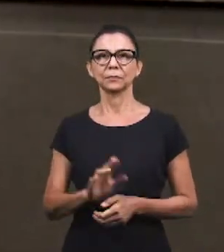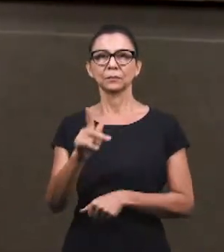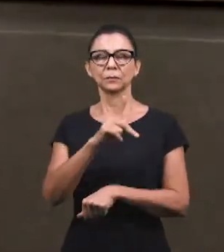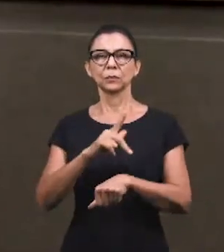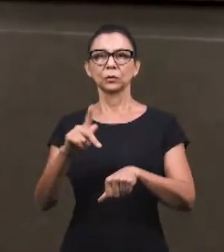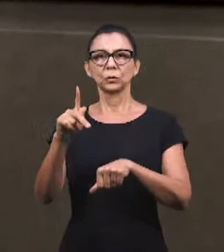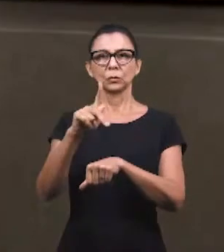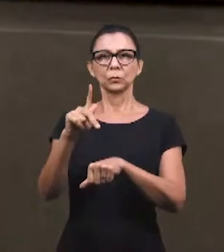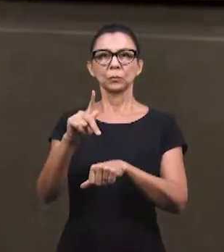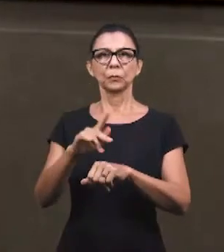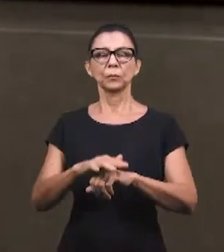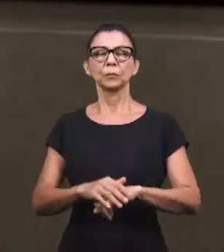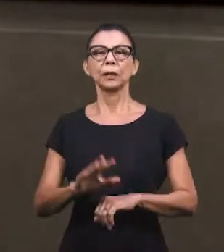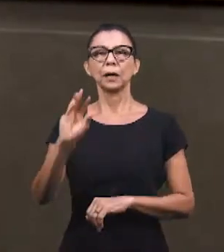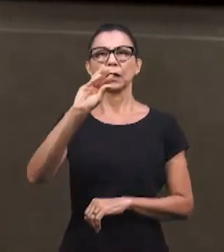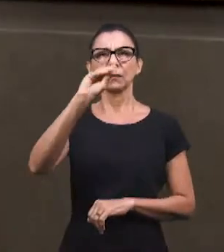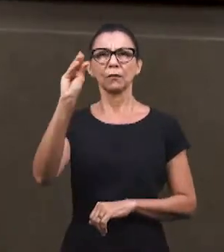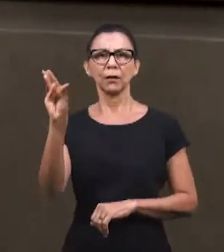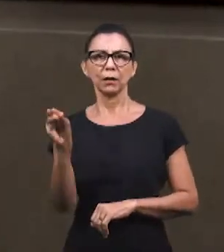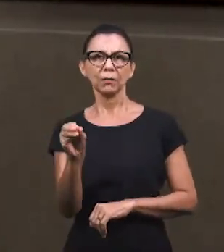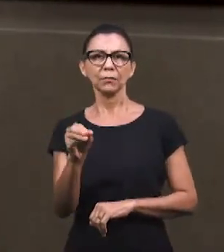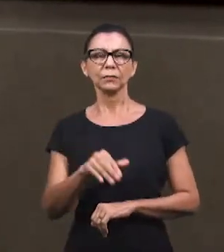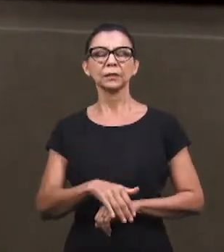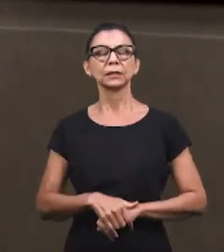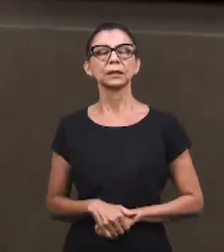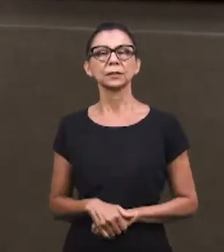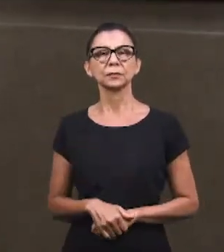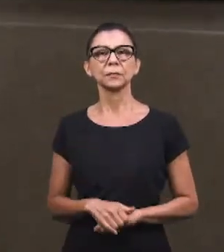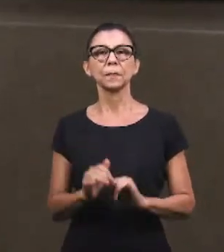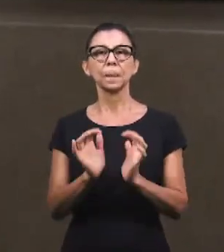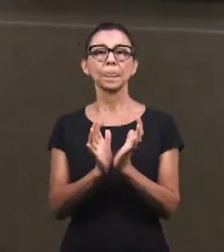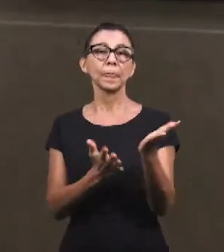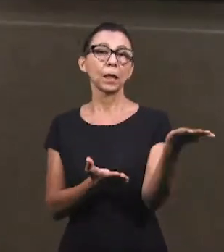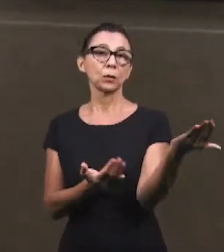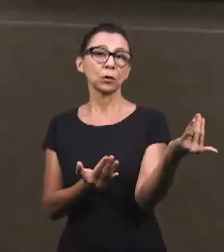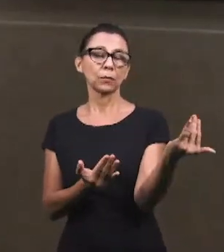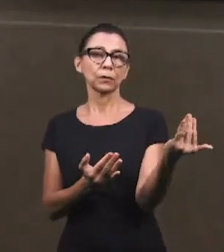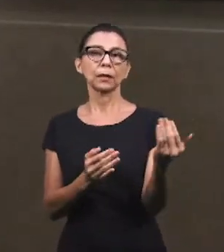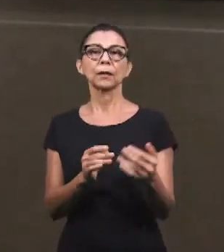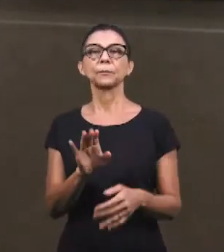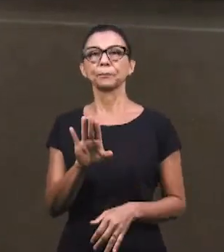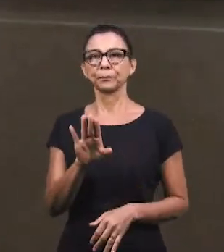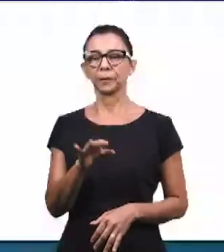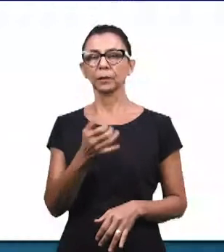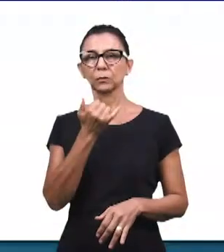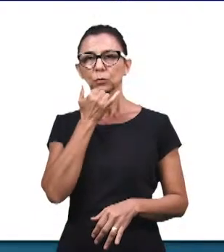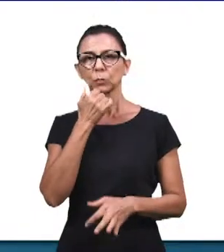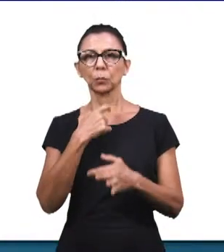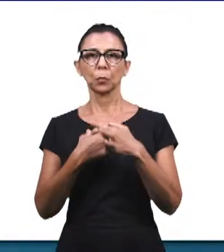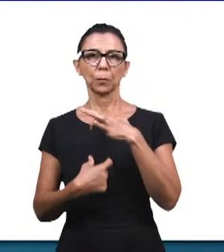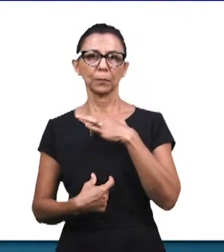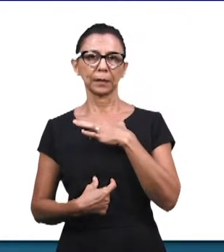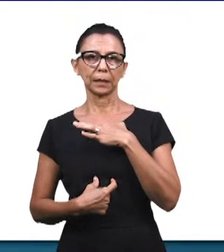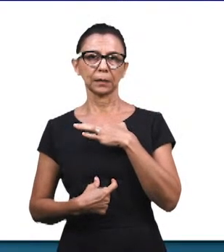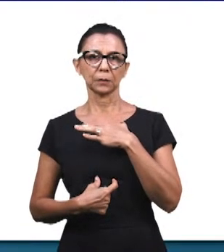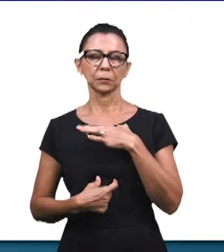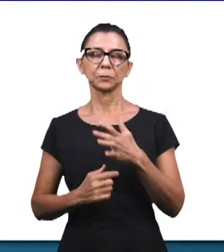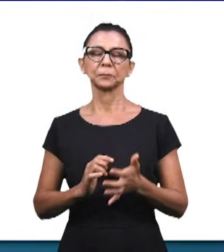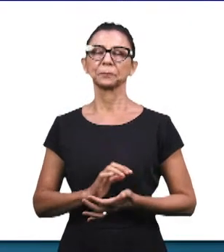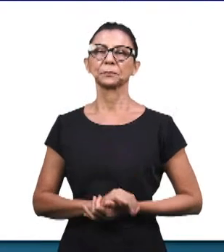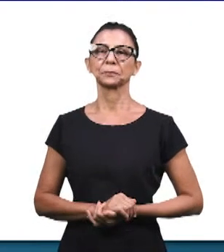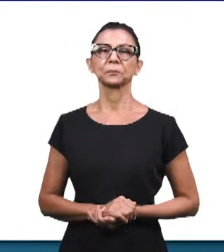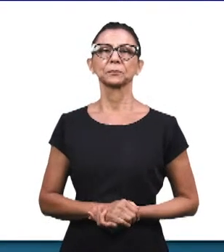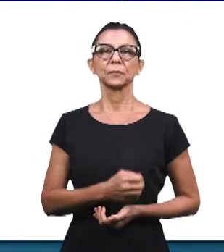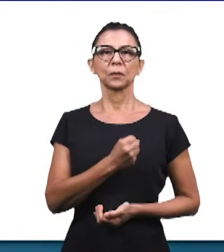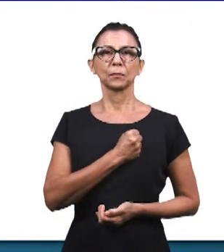nos deu e quem escreveu essa resposta foi um grupo de jovens, um grupo de obreiros, aliás, né, o grupo número um de obreiros